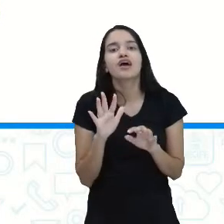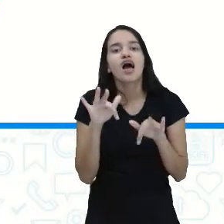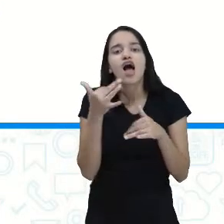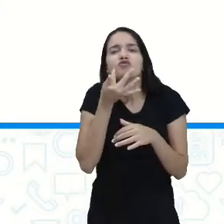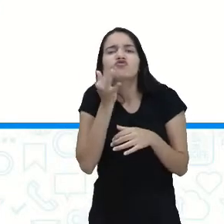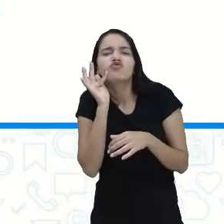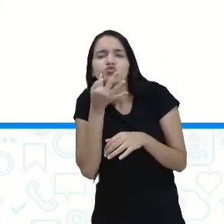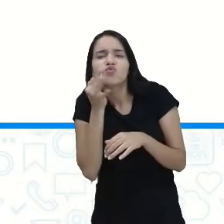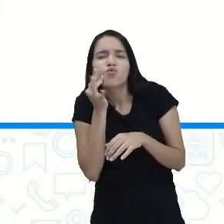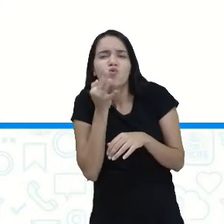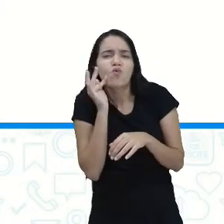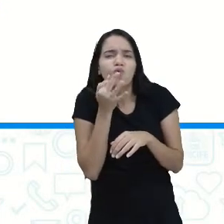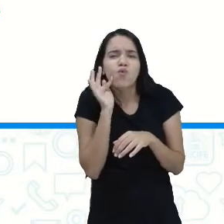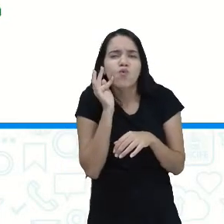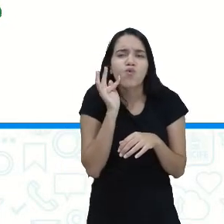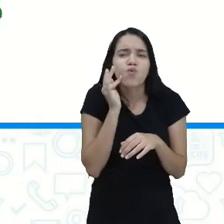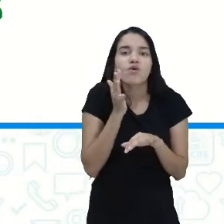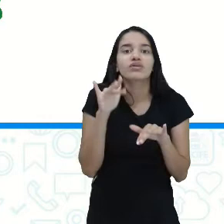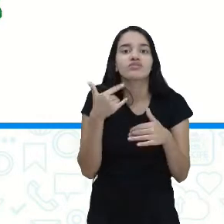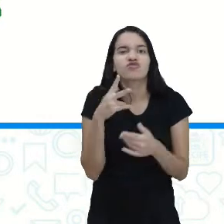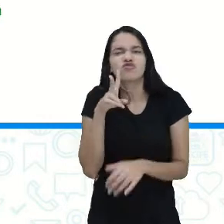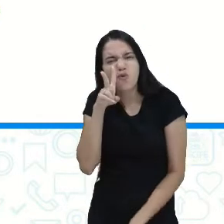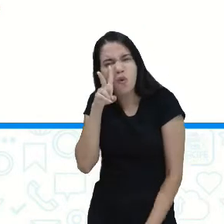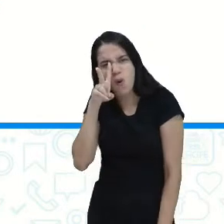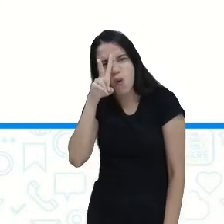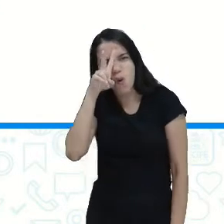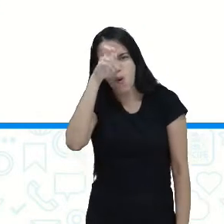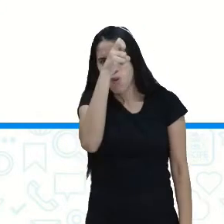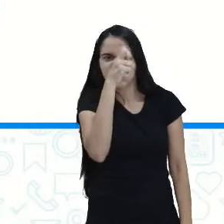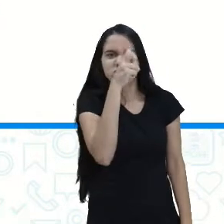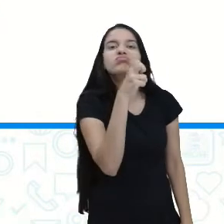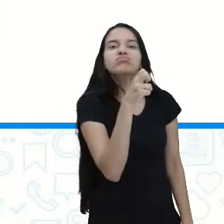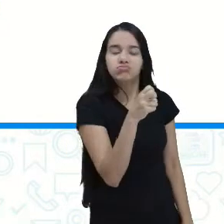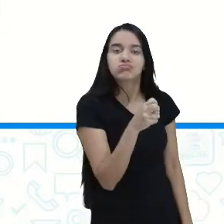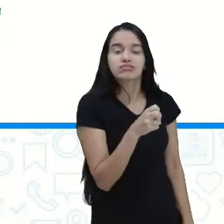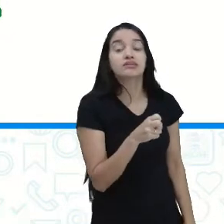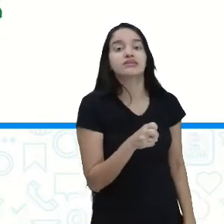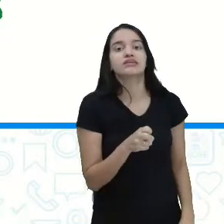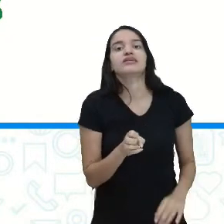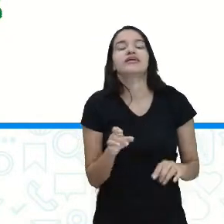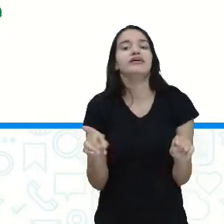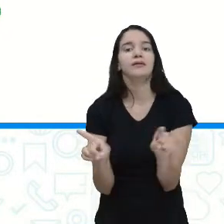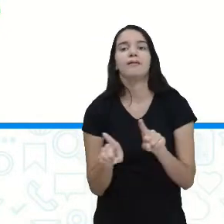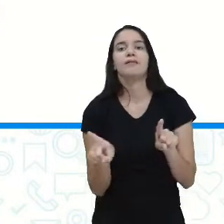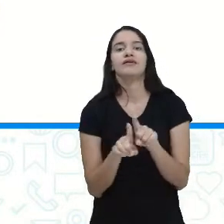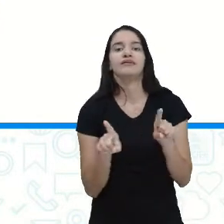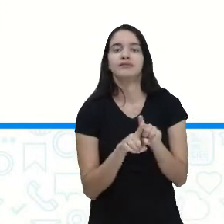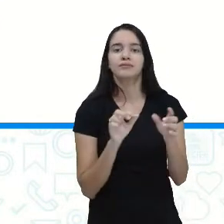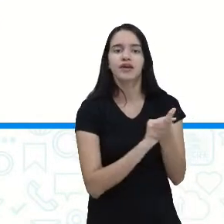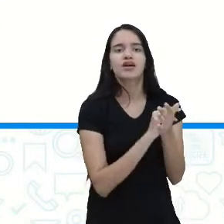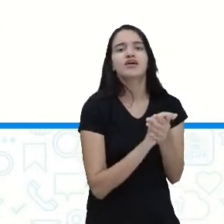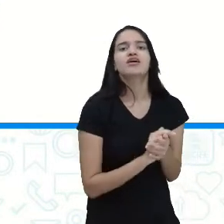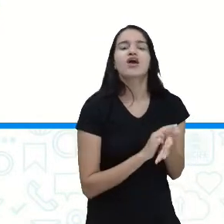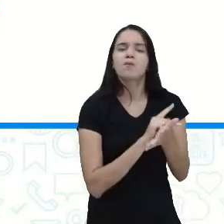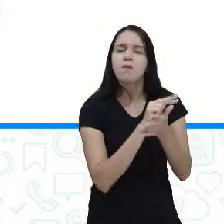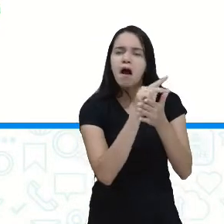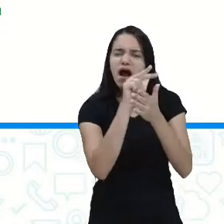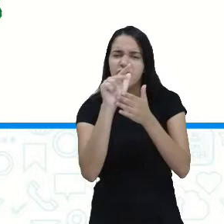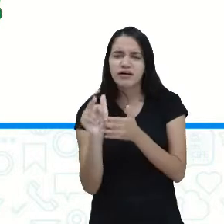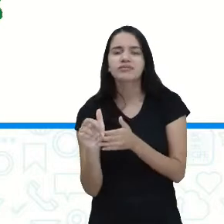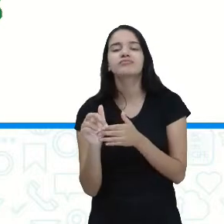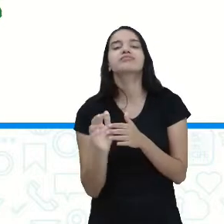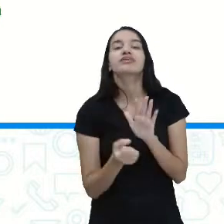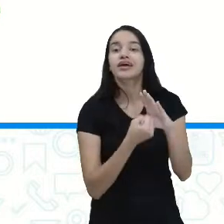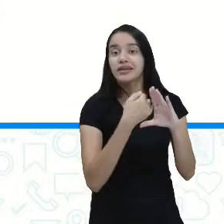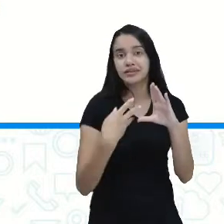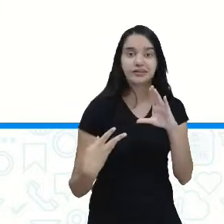Frondosa. Ela é forte. E muitas outras características eu posso dar